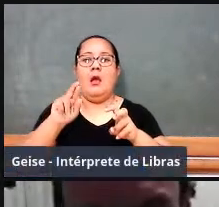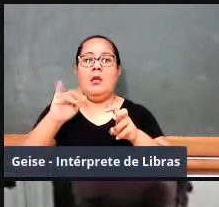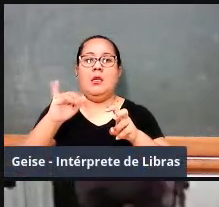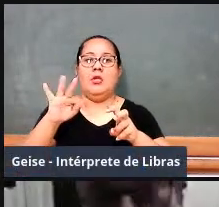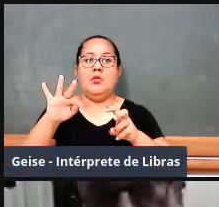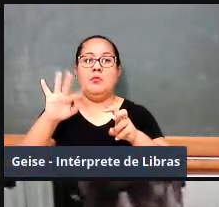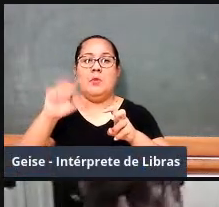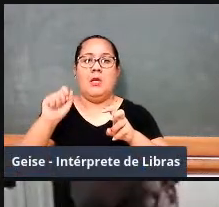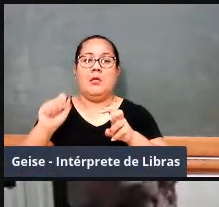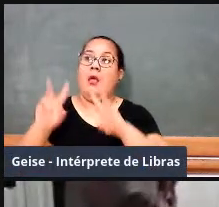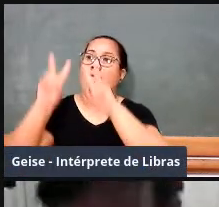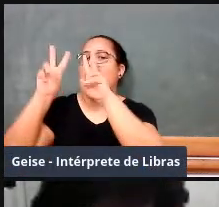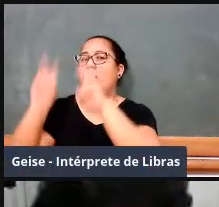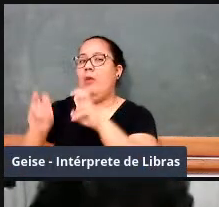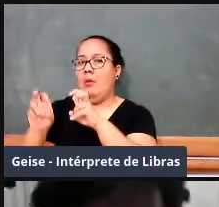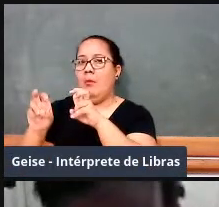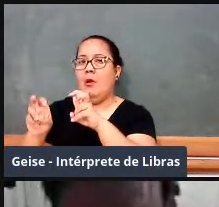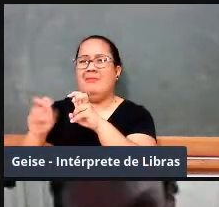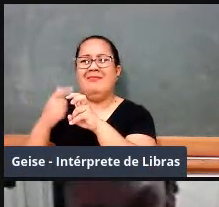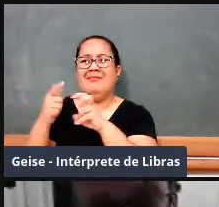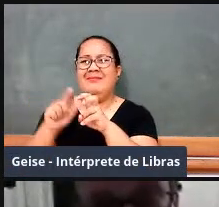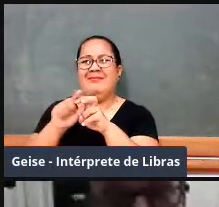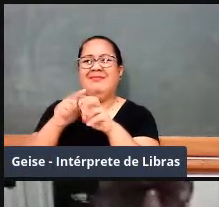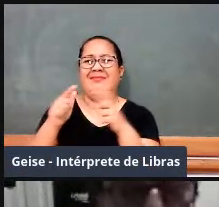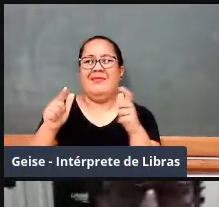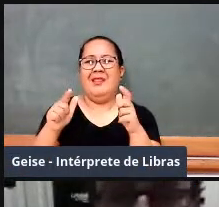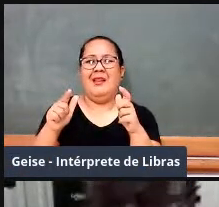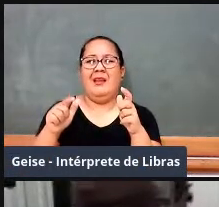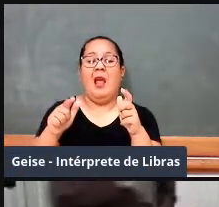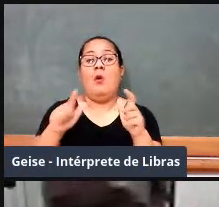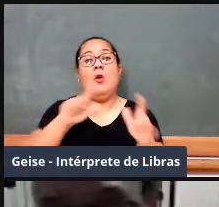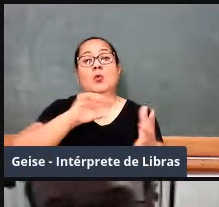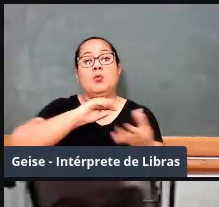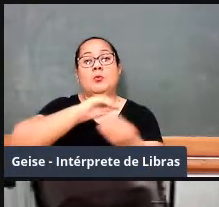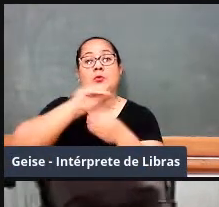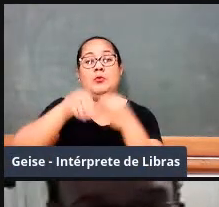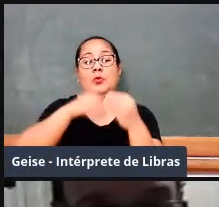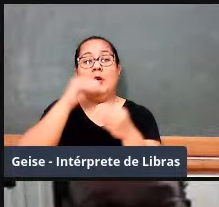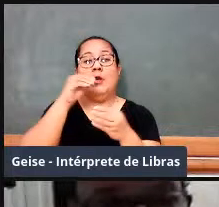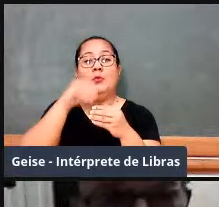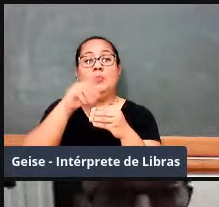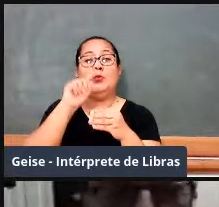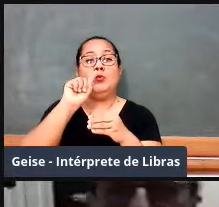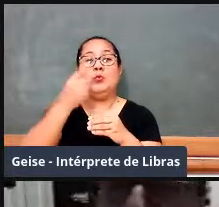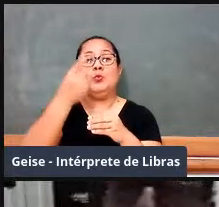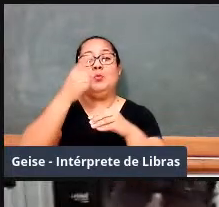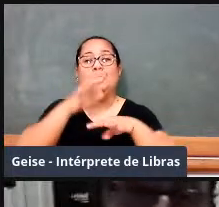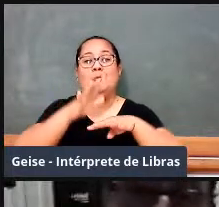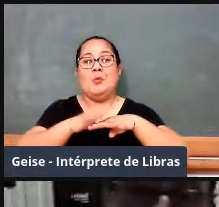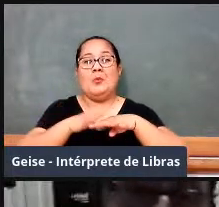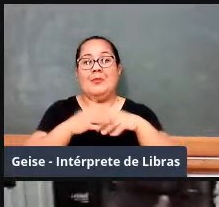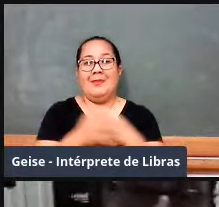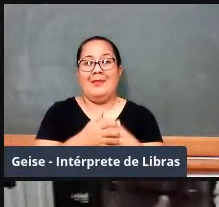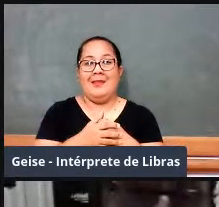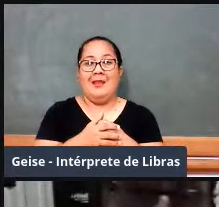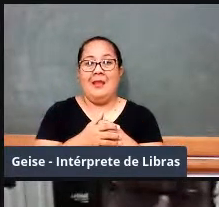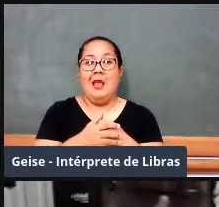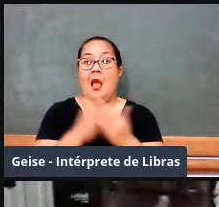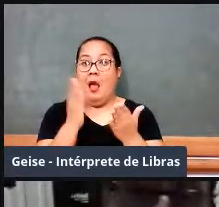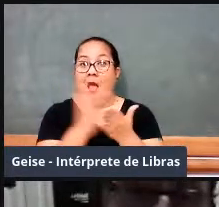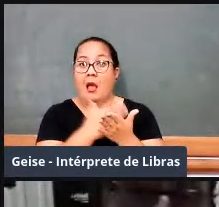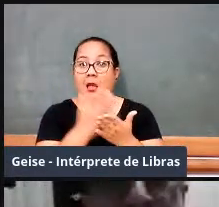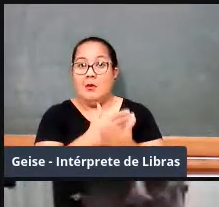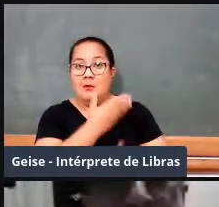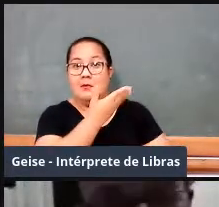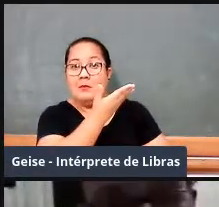que acaba vingando, né? Então, bom, o fato é que quando você abre esses livros, eles falam de matemática, mas eles,